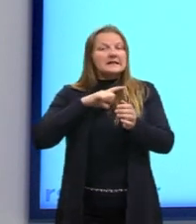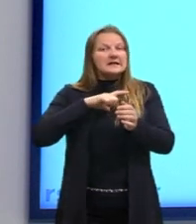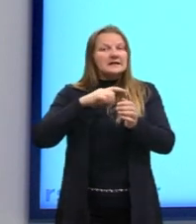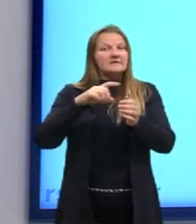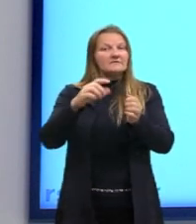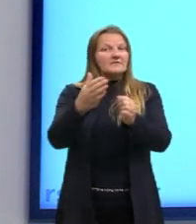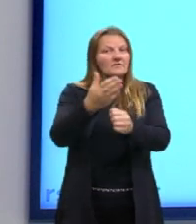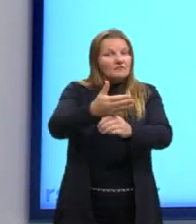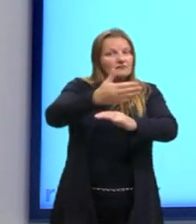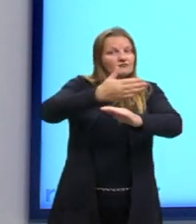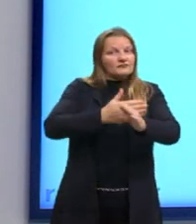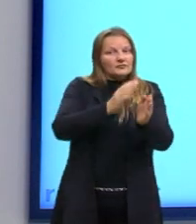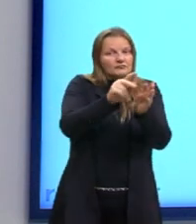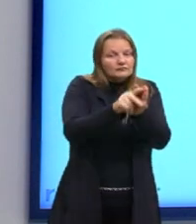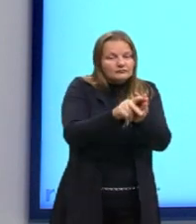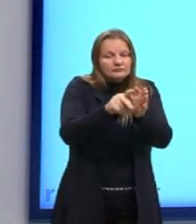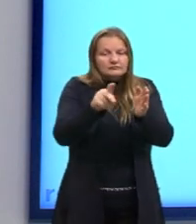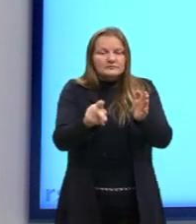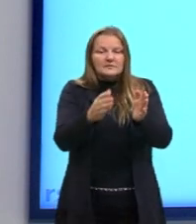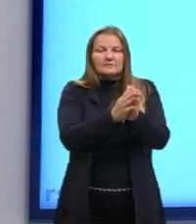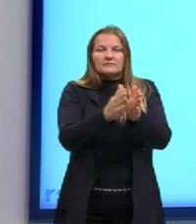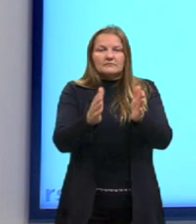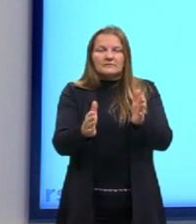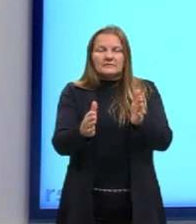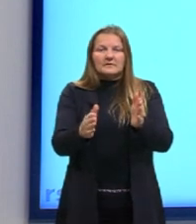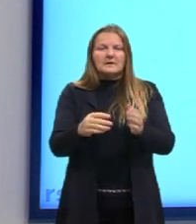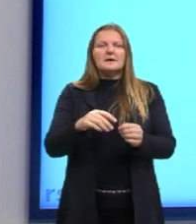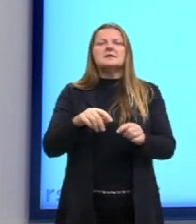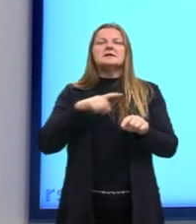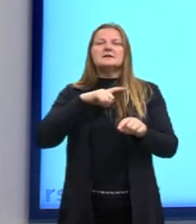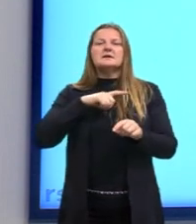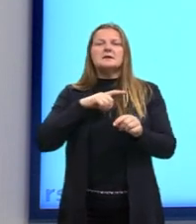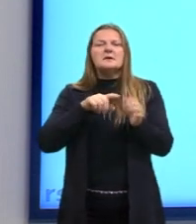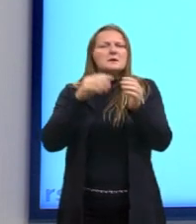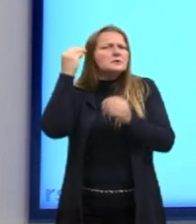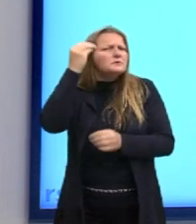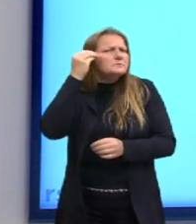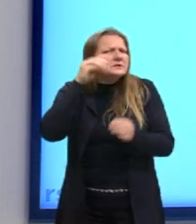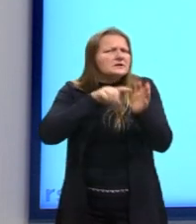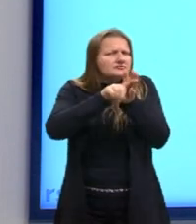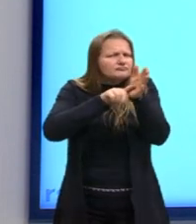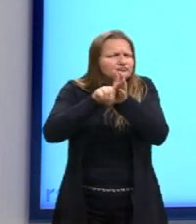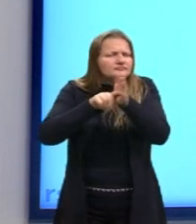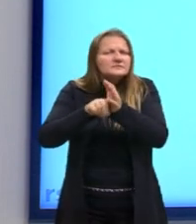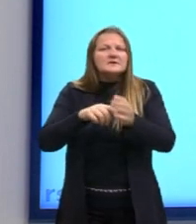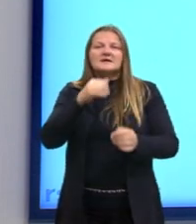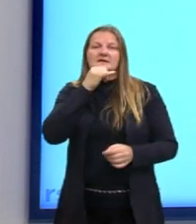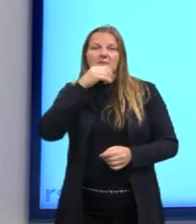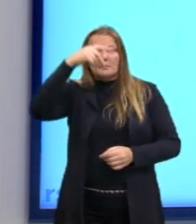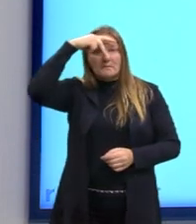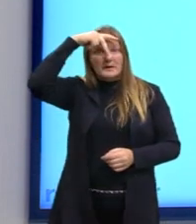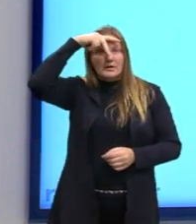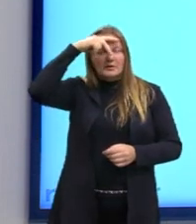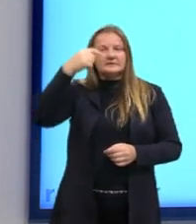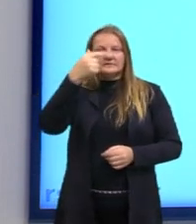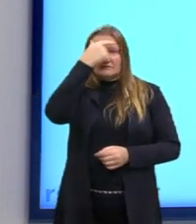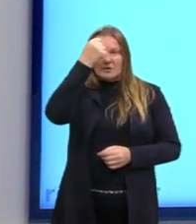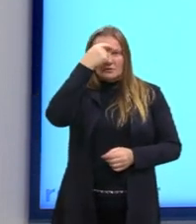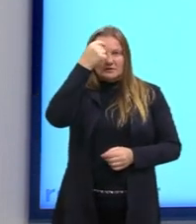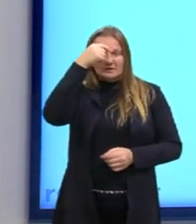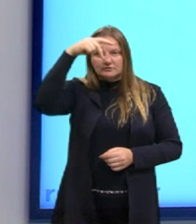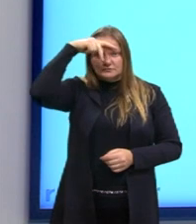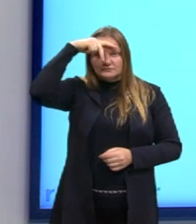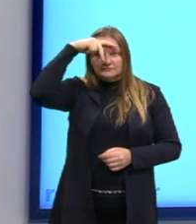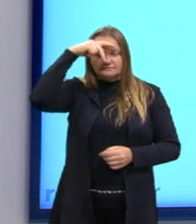pessoas, né? Que podemos citar a Universidade de Pelotas, foi pioneira nesse projeto. Muitas pessoas foram utilizadas como